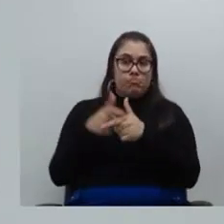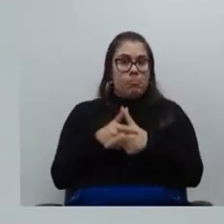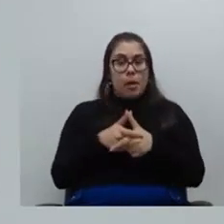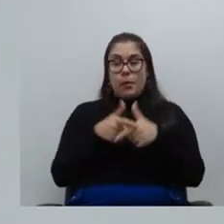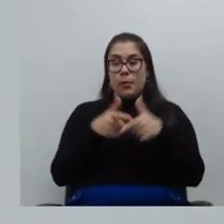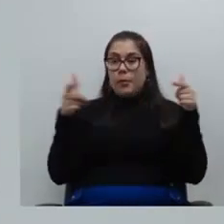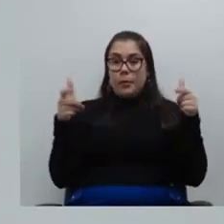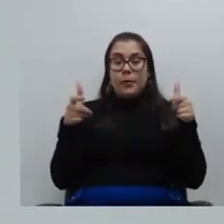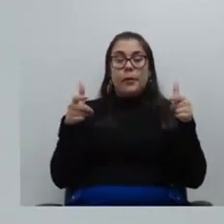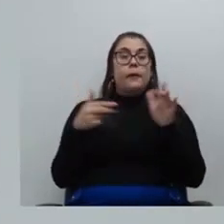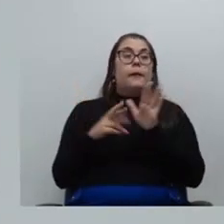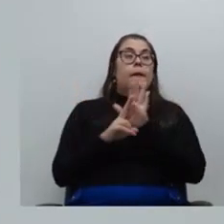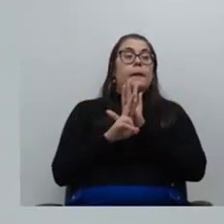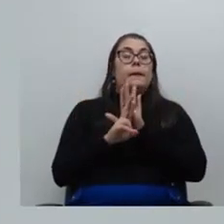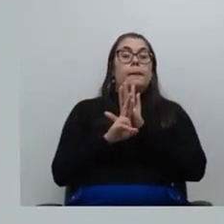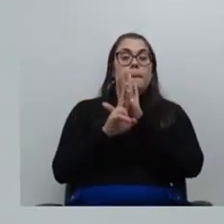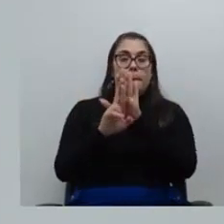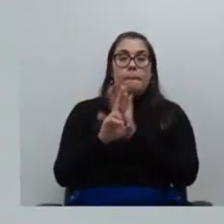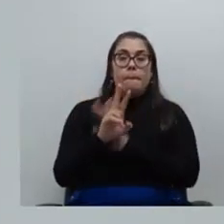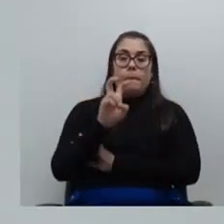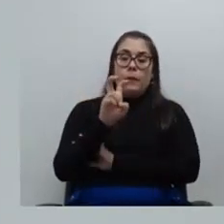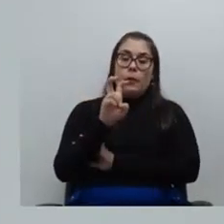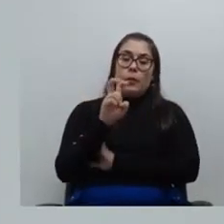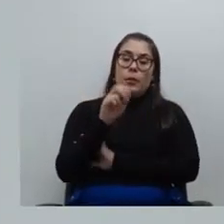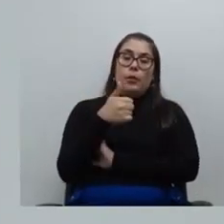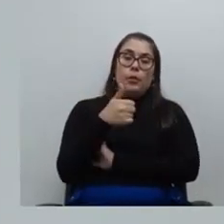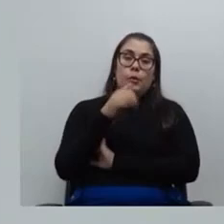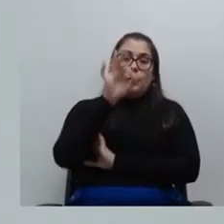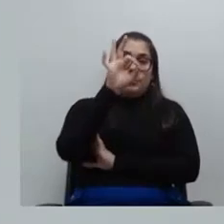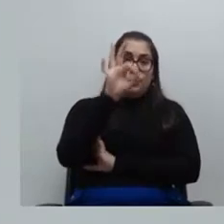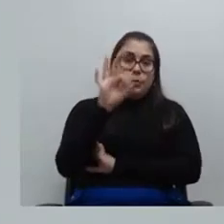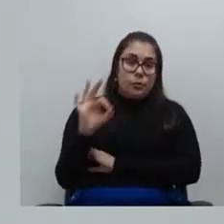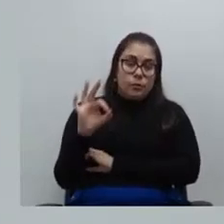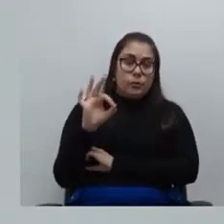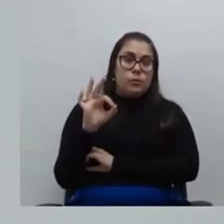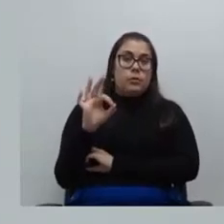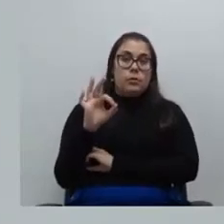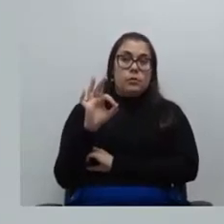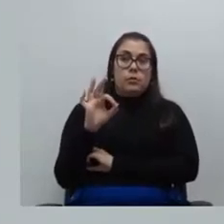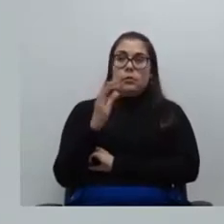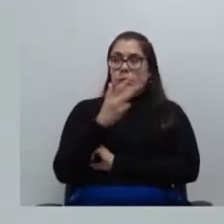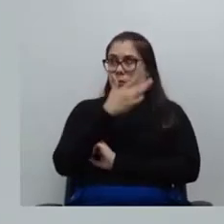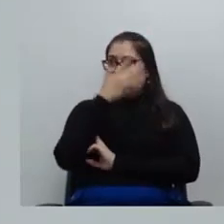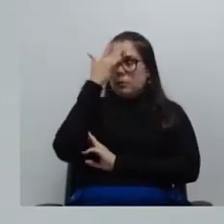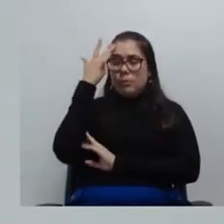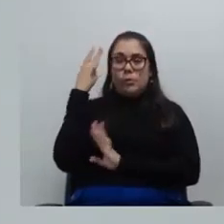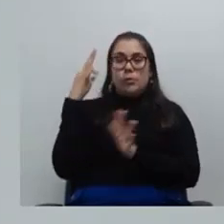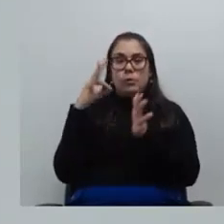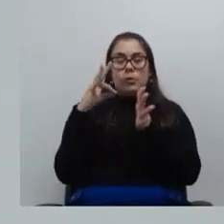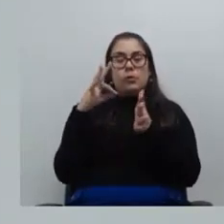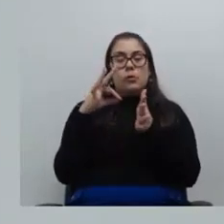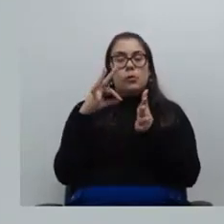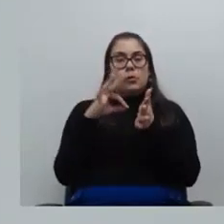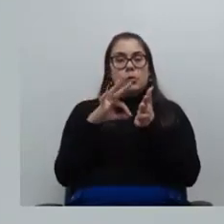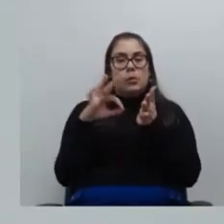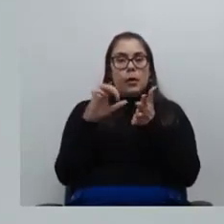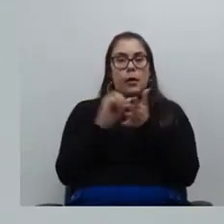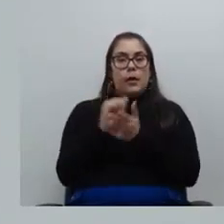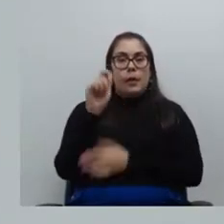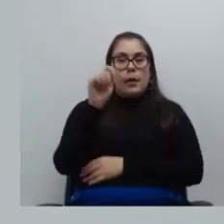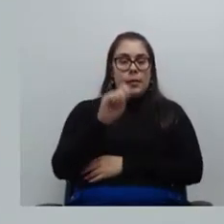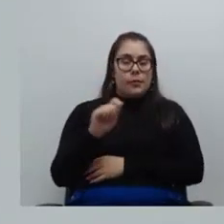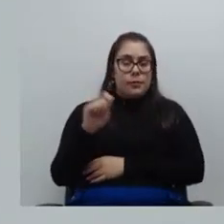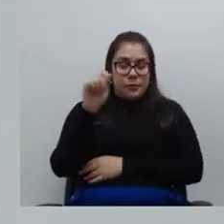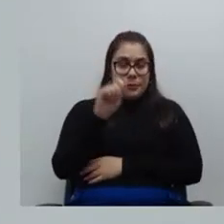representa 51% dos associados e associadas isso claro a gente precisa